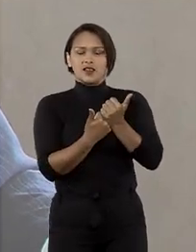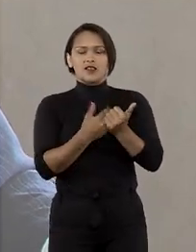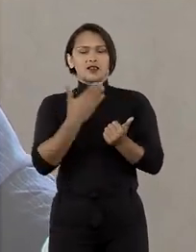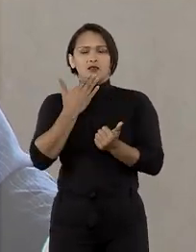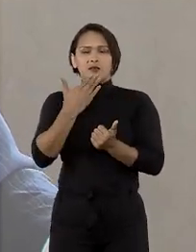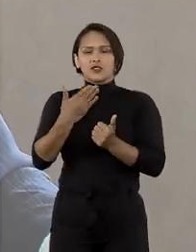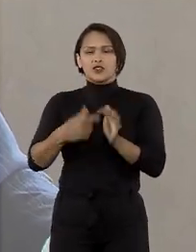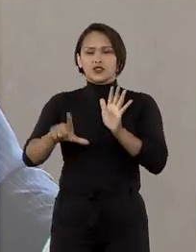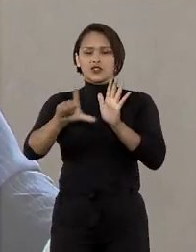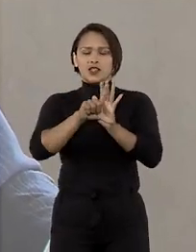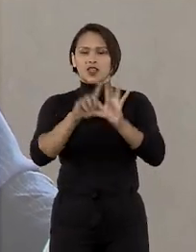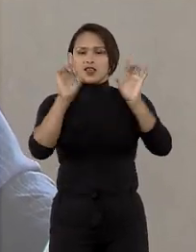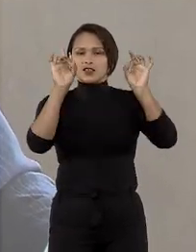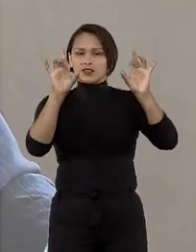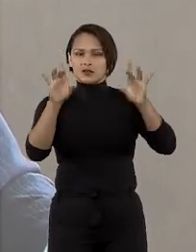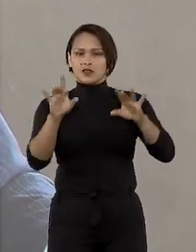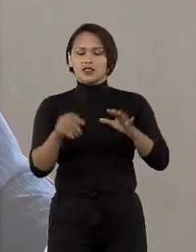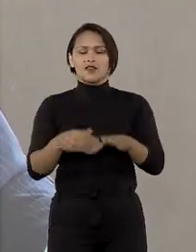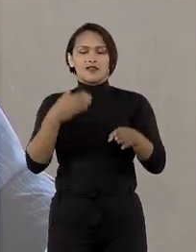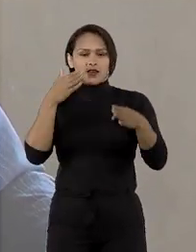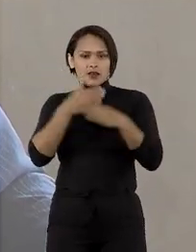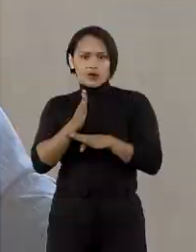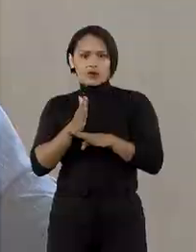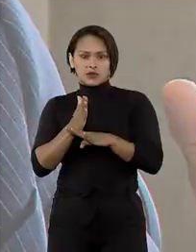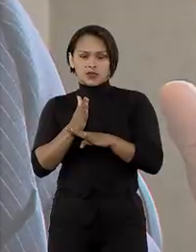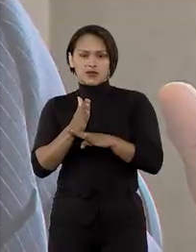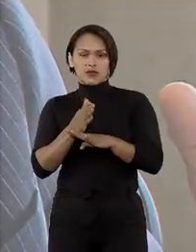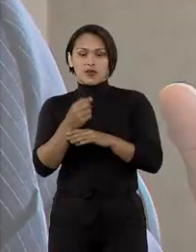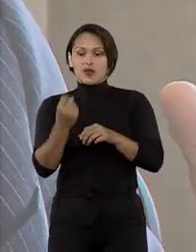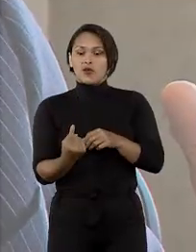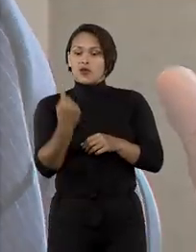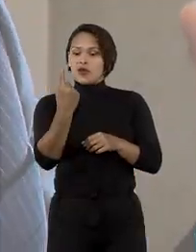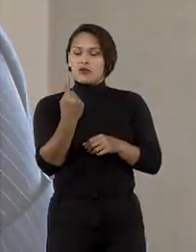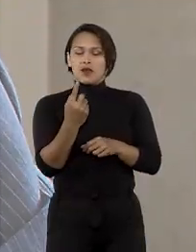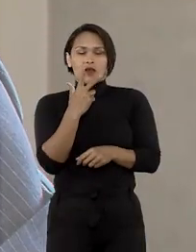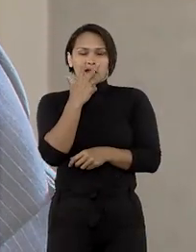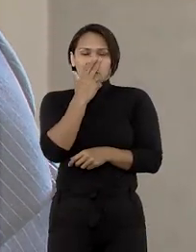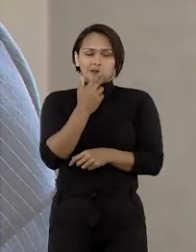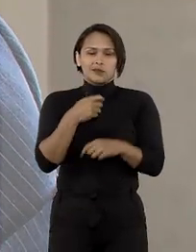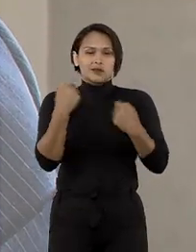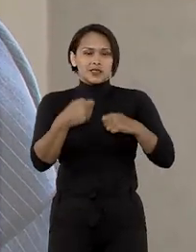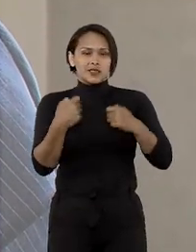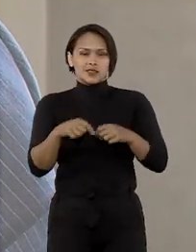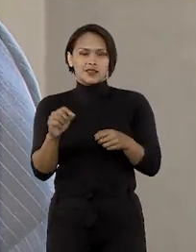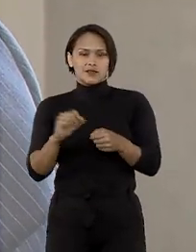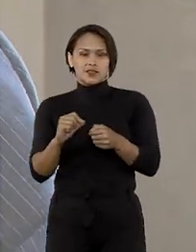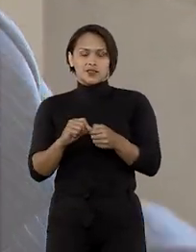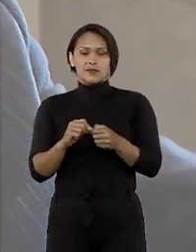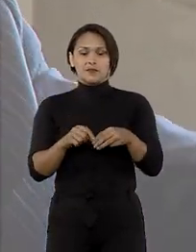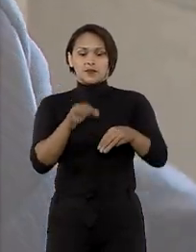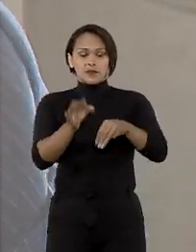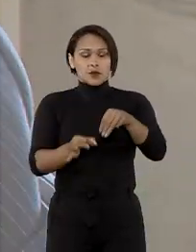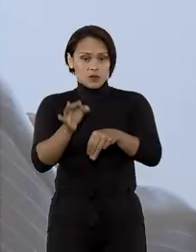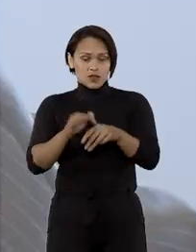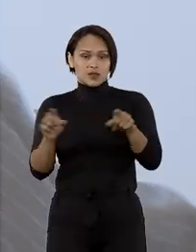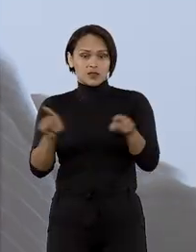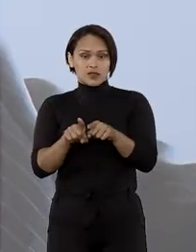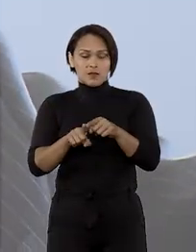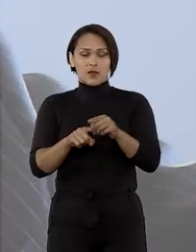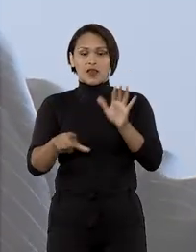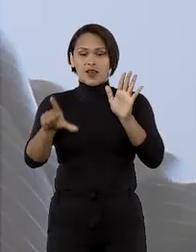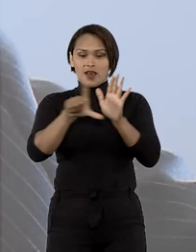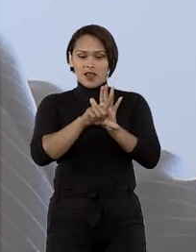exigência de lei específica autorizativa, o que à primeira vista não é necessária. Segundo o ministro, a lei